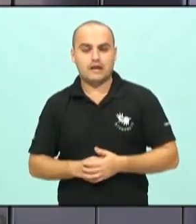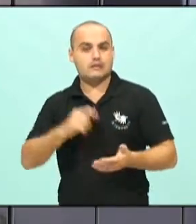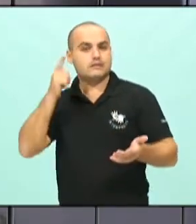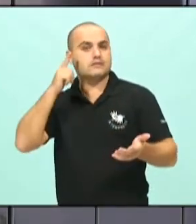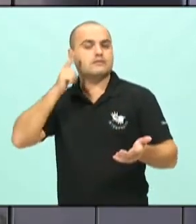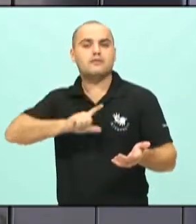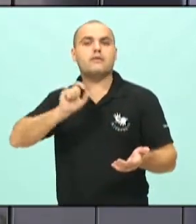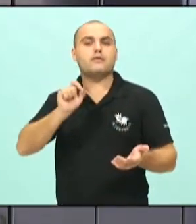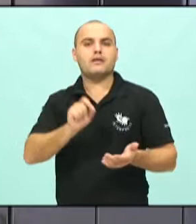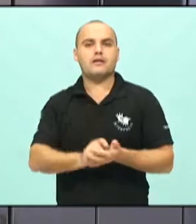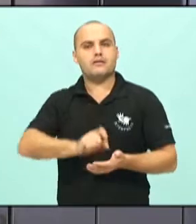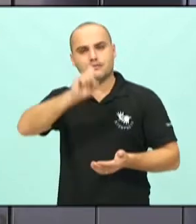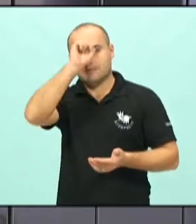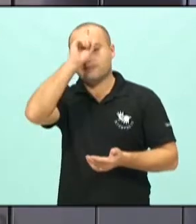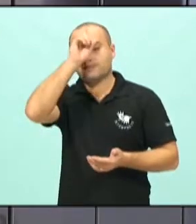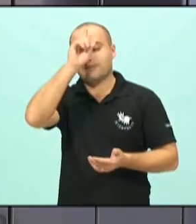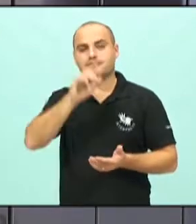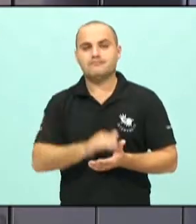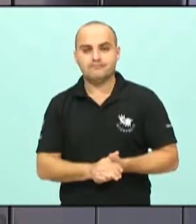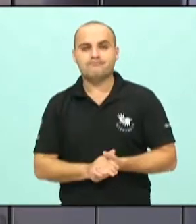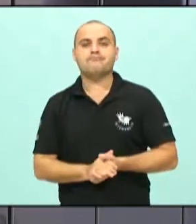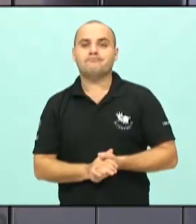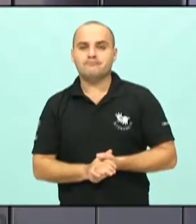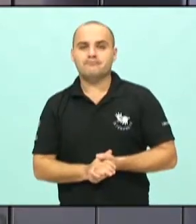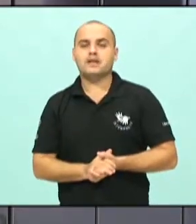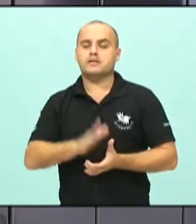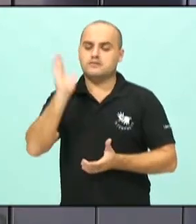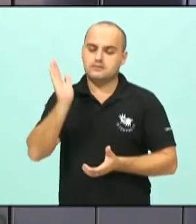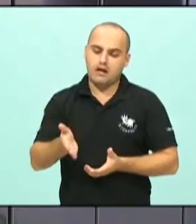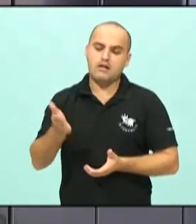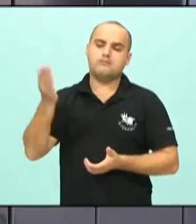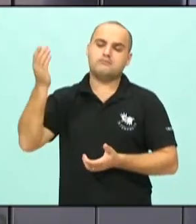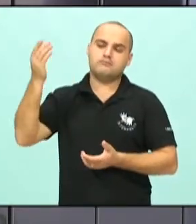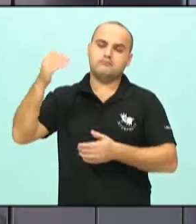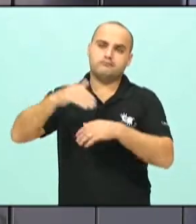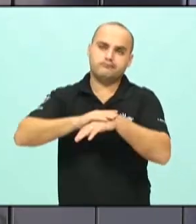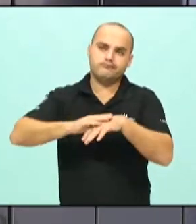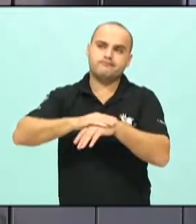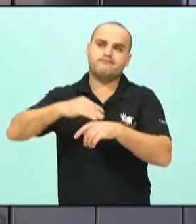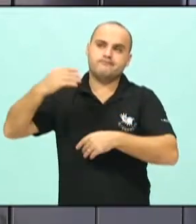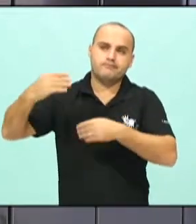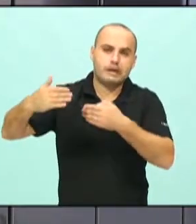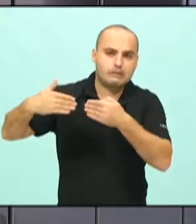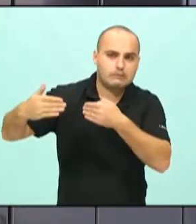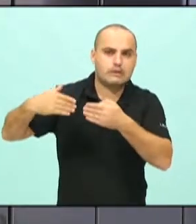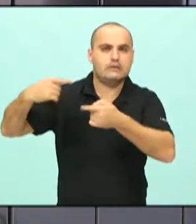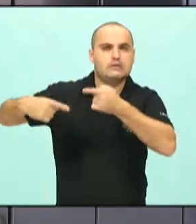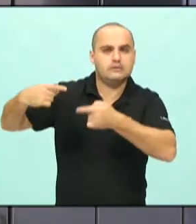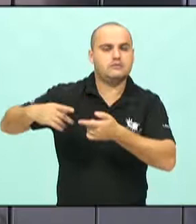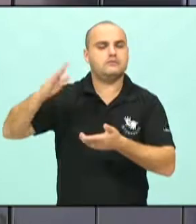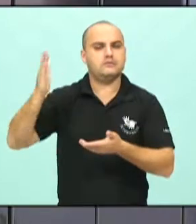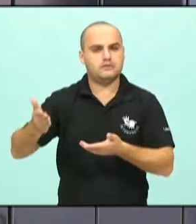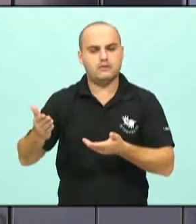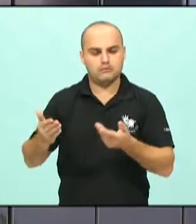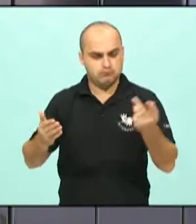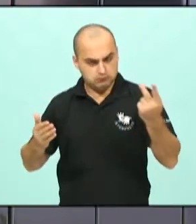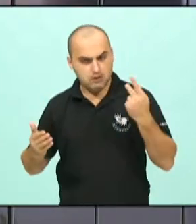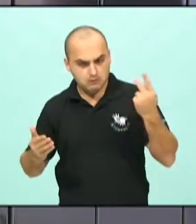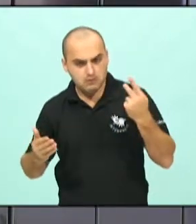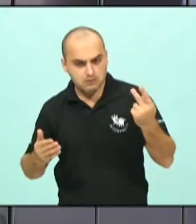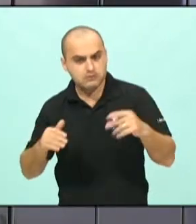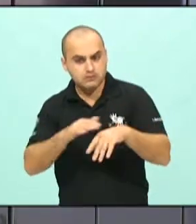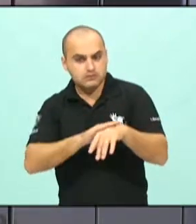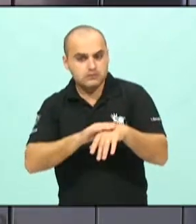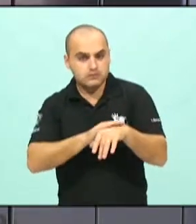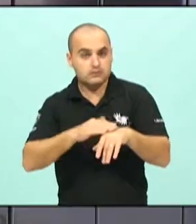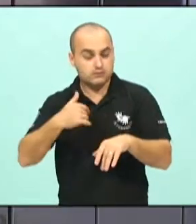é essa questão do hospital. Quantas e quantas vezes nós discutimos, inclusive aqui, conversando contigo, nesse programa